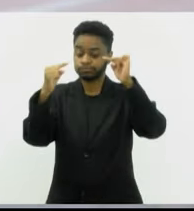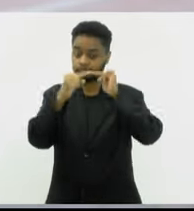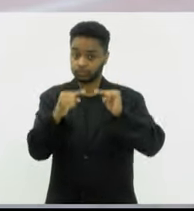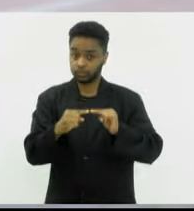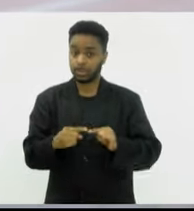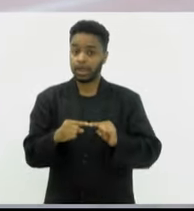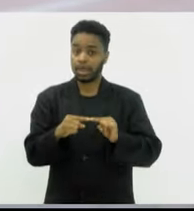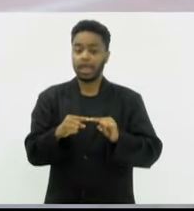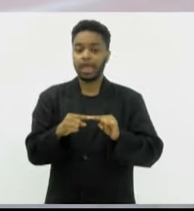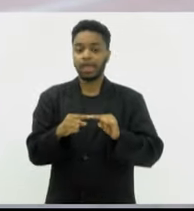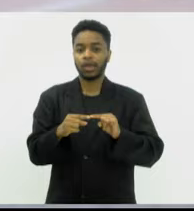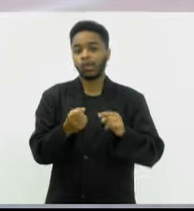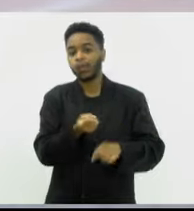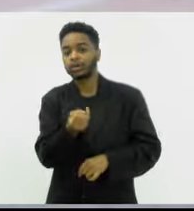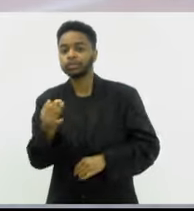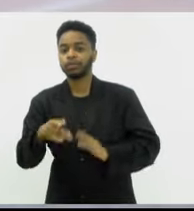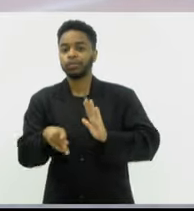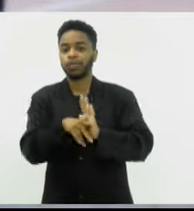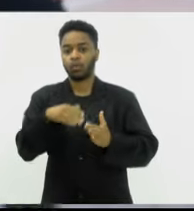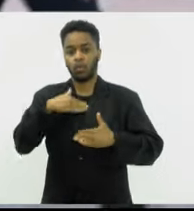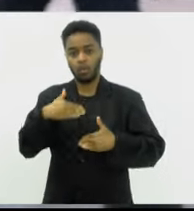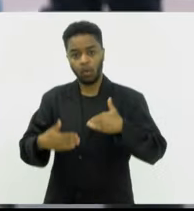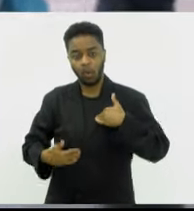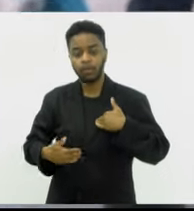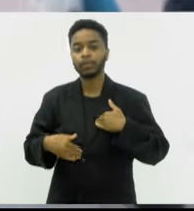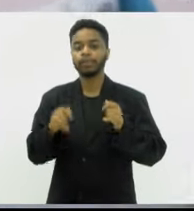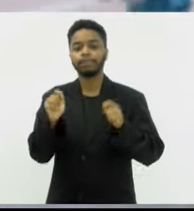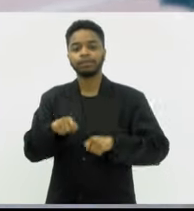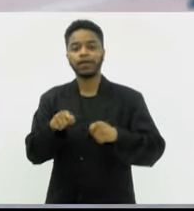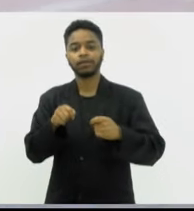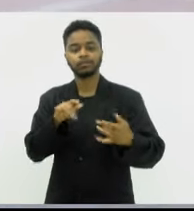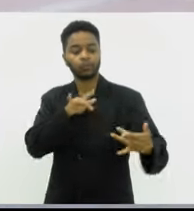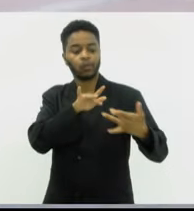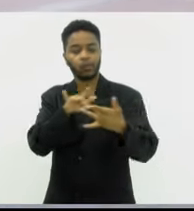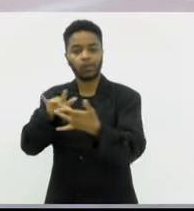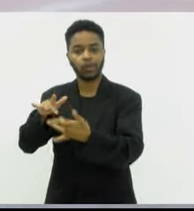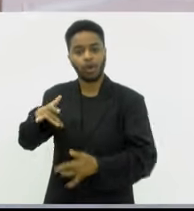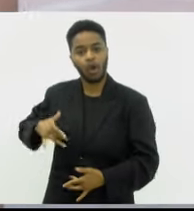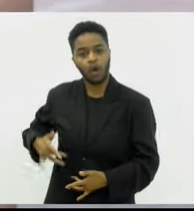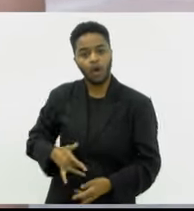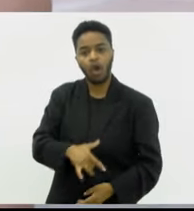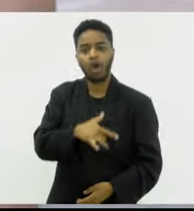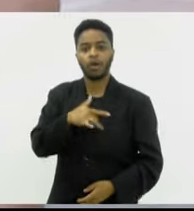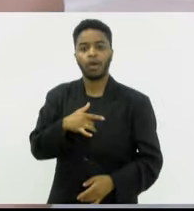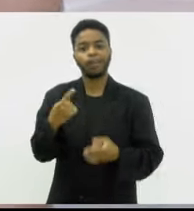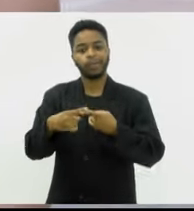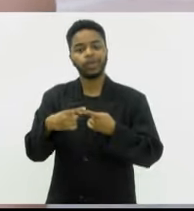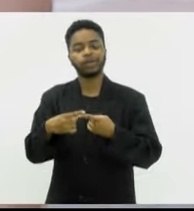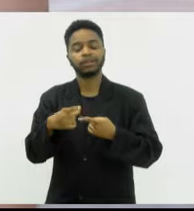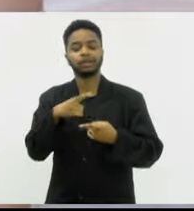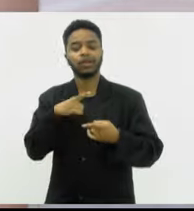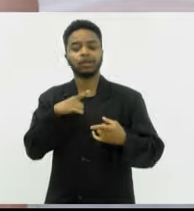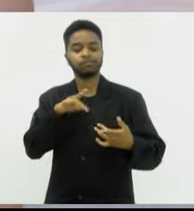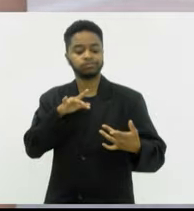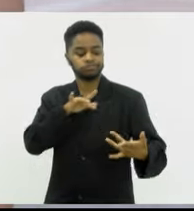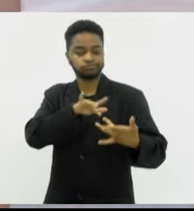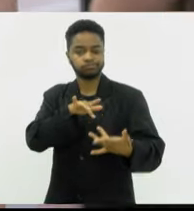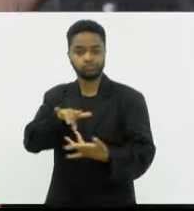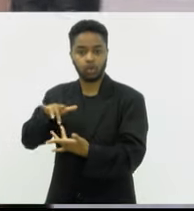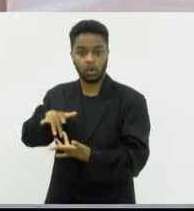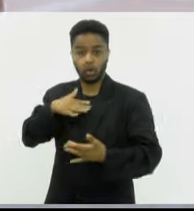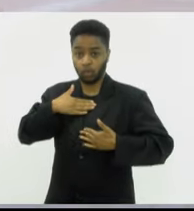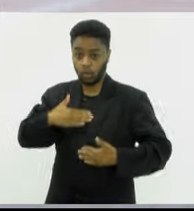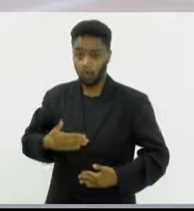para esses hormônios alcançarem os órgãos-alvo, né? Onde a gente tem receptor no corpo todo de estrogênio, né?